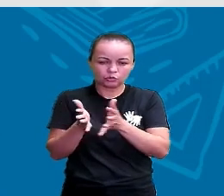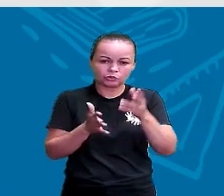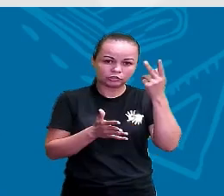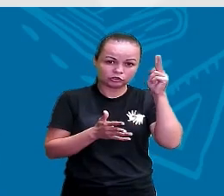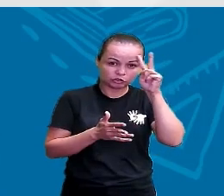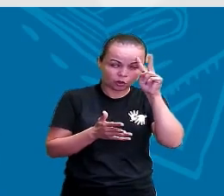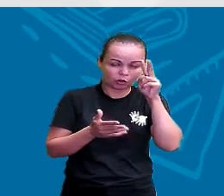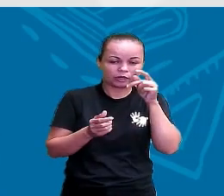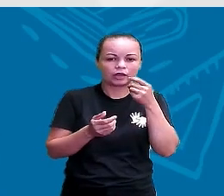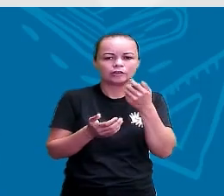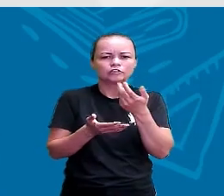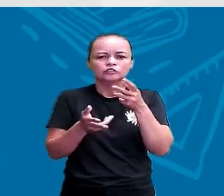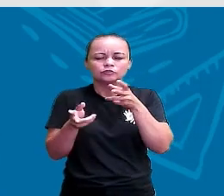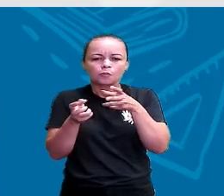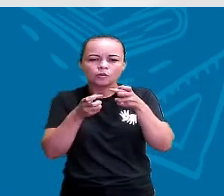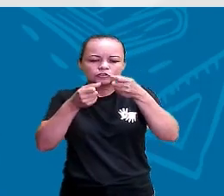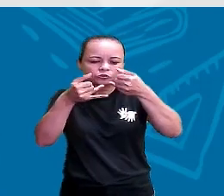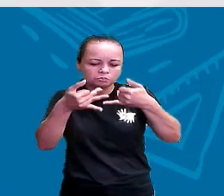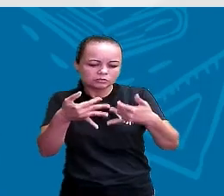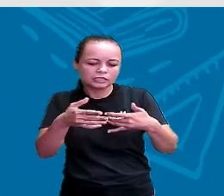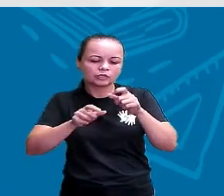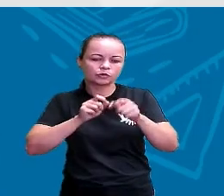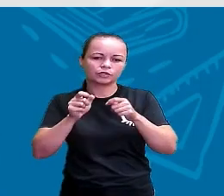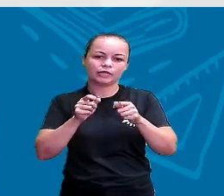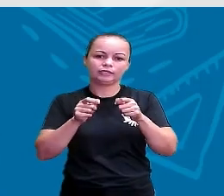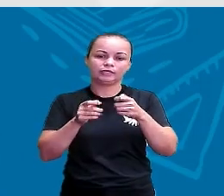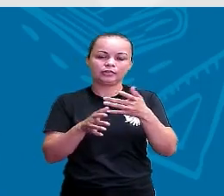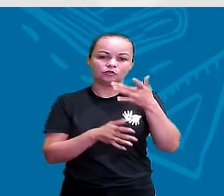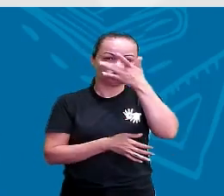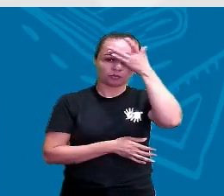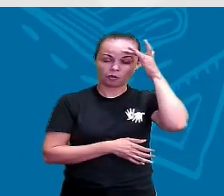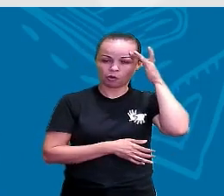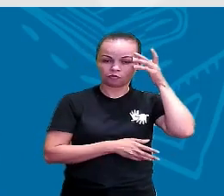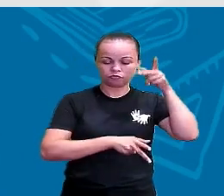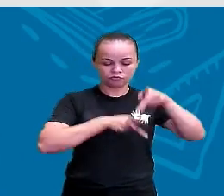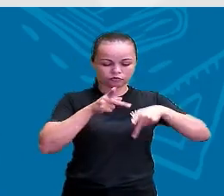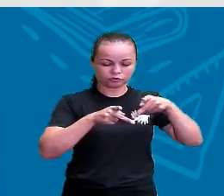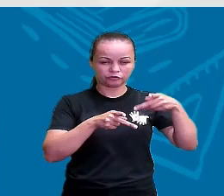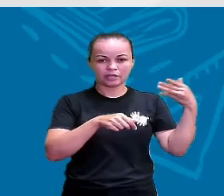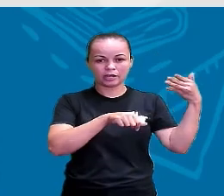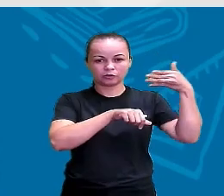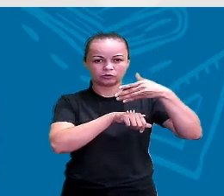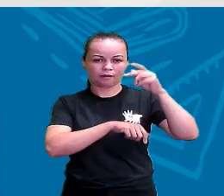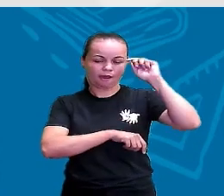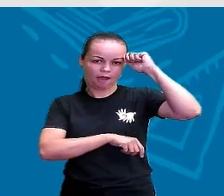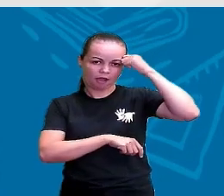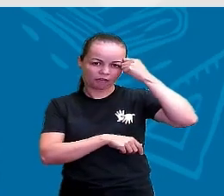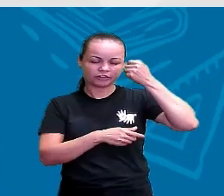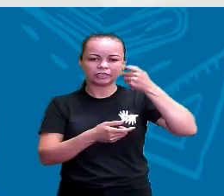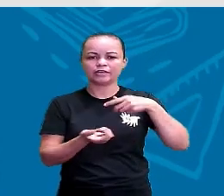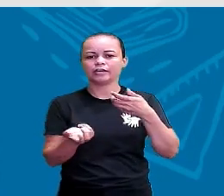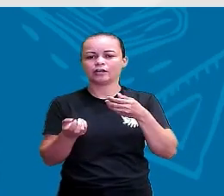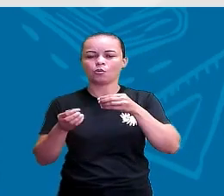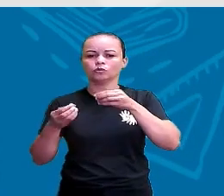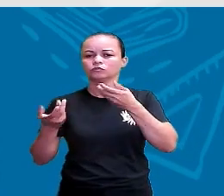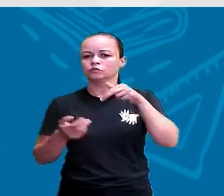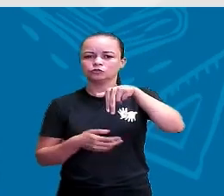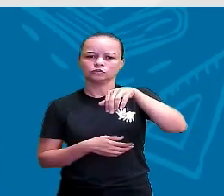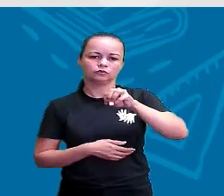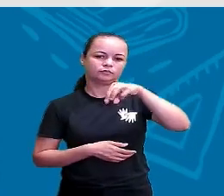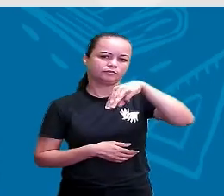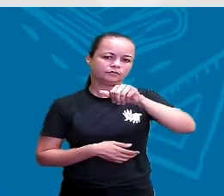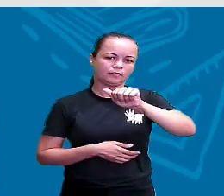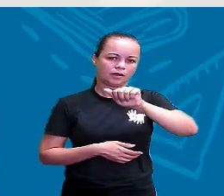África, certo? E que eles eram nômades, ou seja, eles não viviam sempre no mesmo lugar como nós somos hoje,